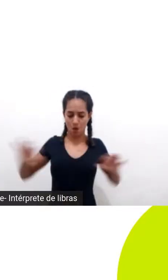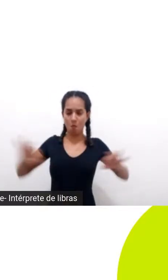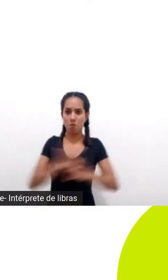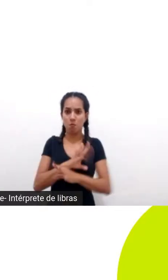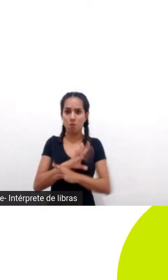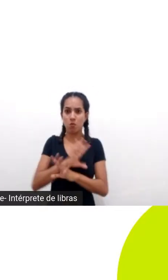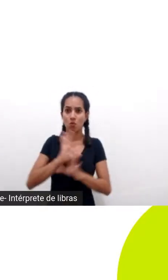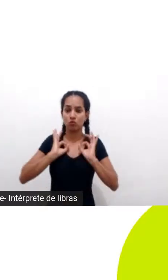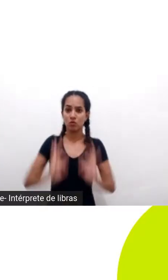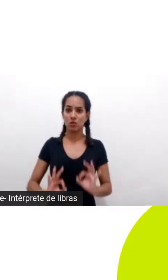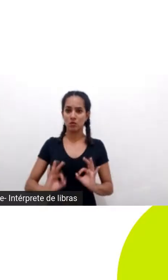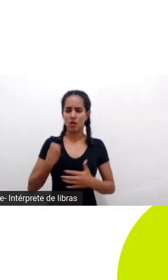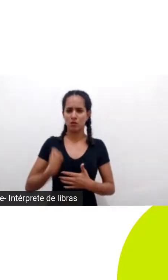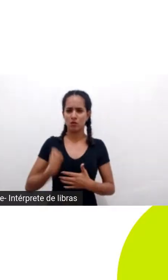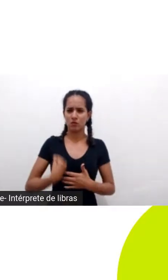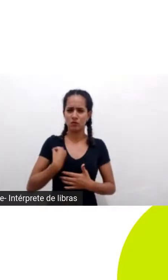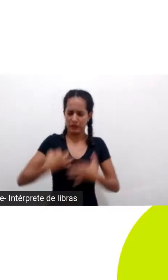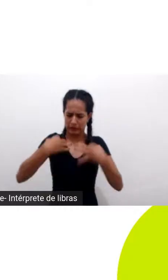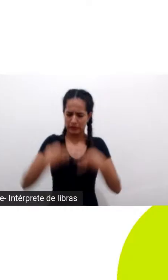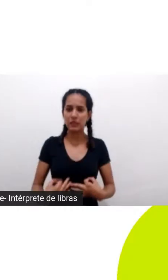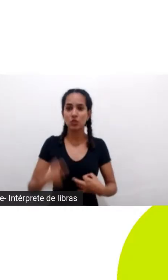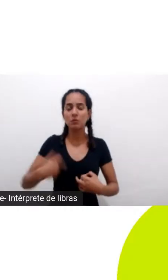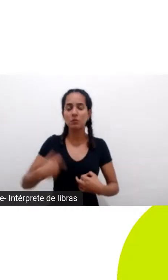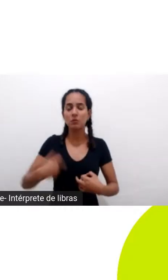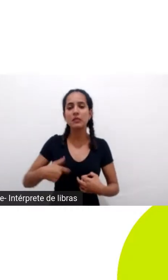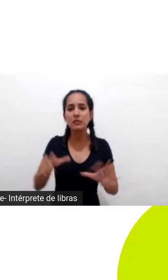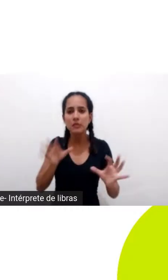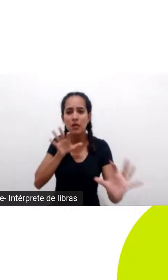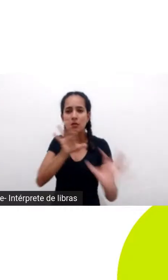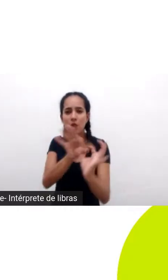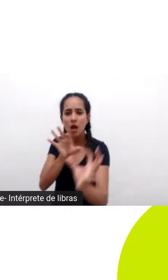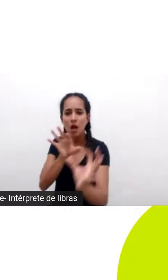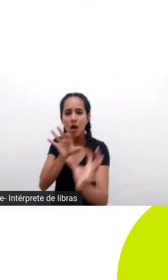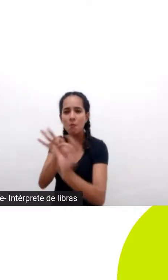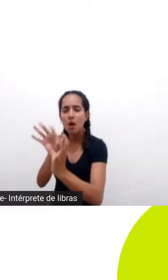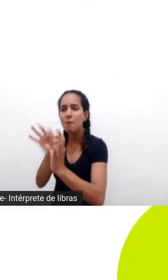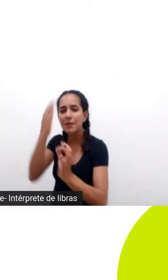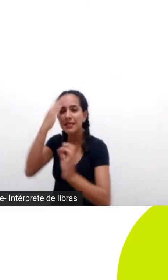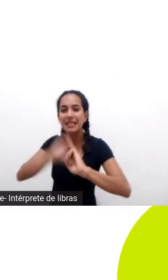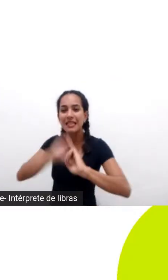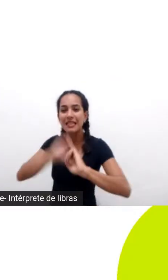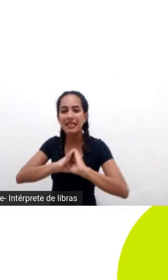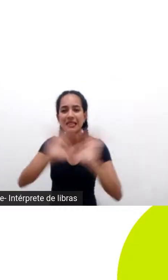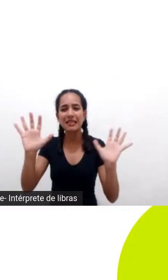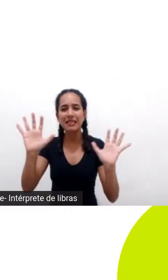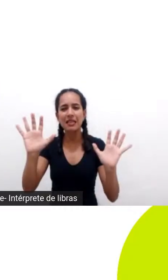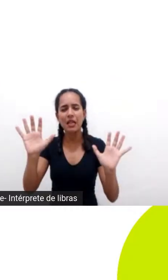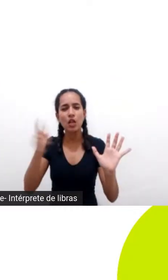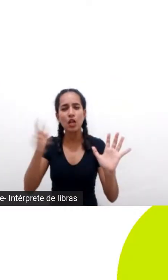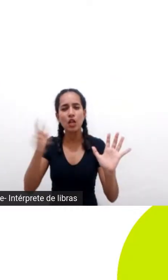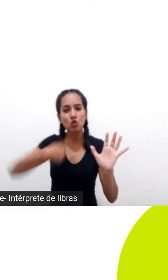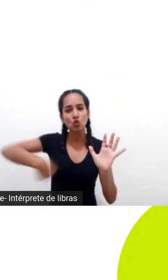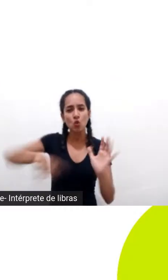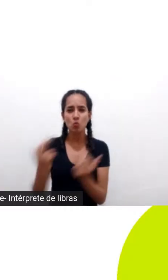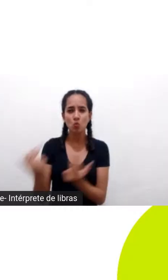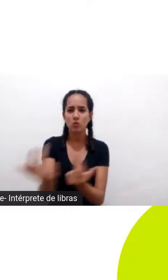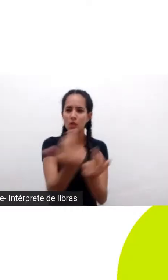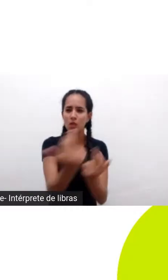e a gente precisa se conectar aos outros para entender que a gente faz parte do mesmo todo que a gente tem muito mais coisas em comum do que a gente tem de diferença